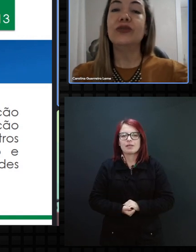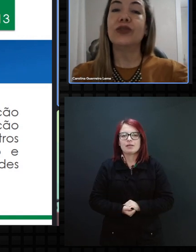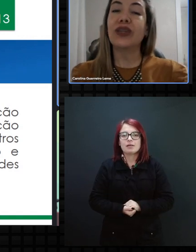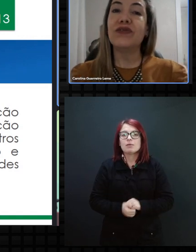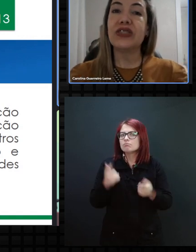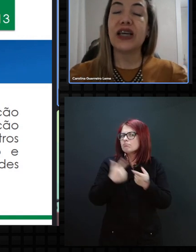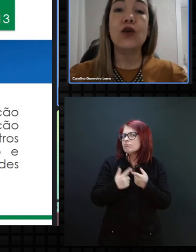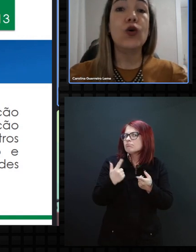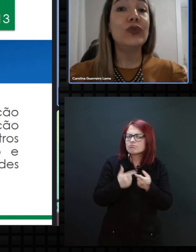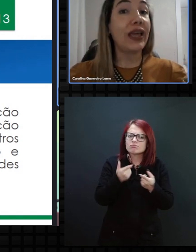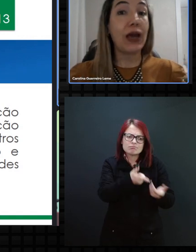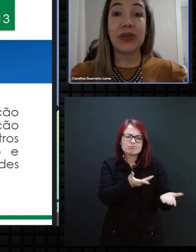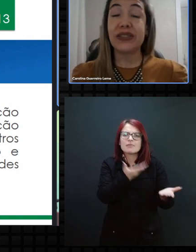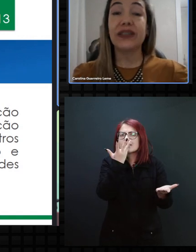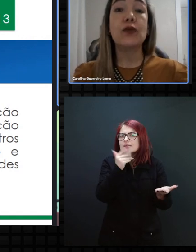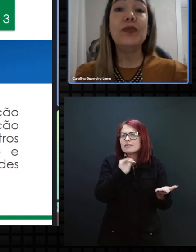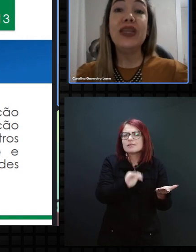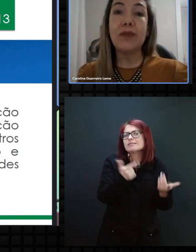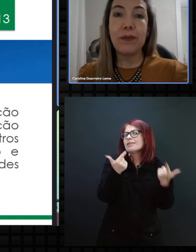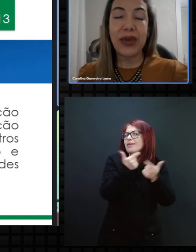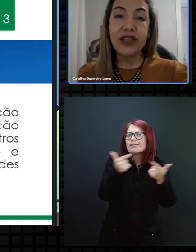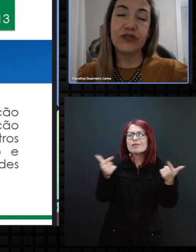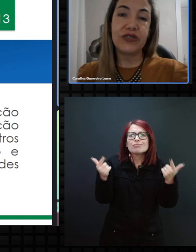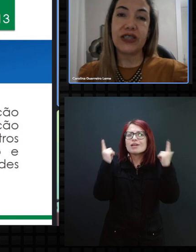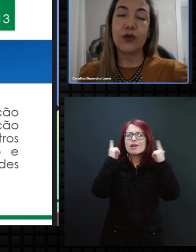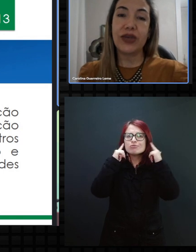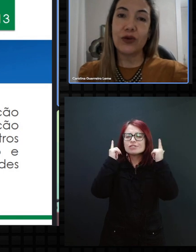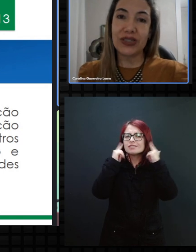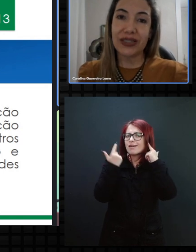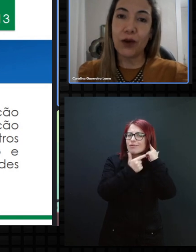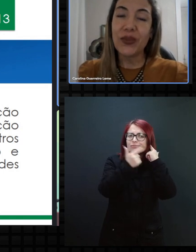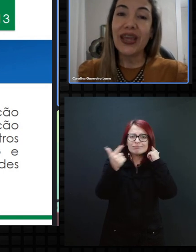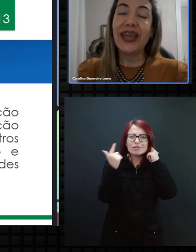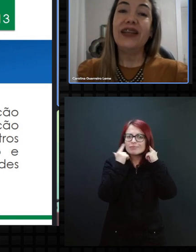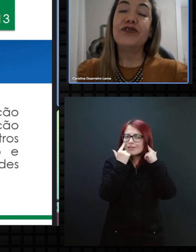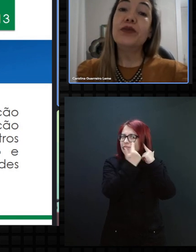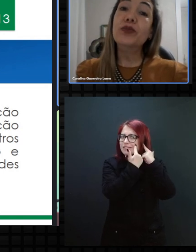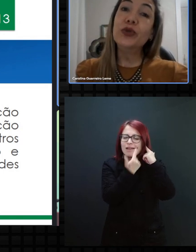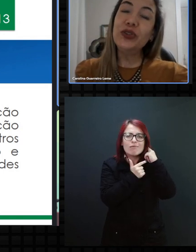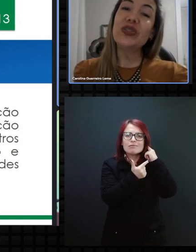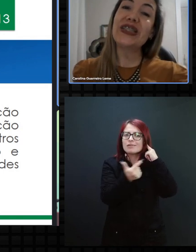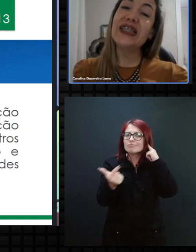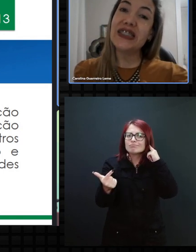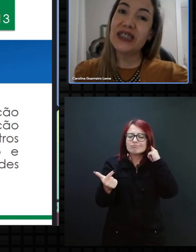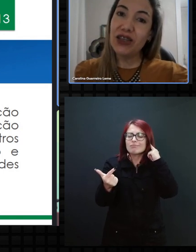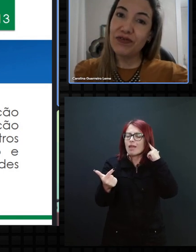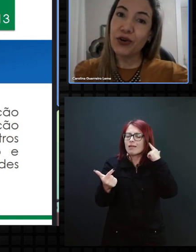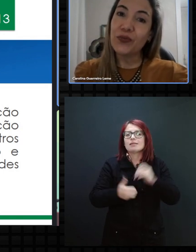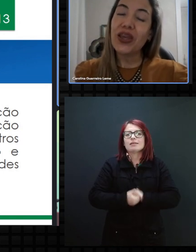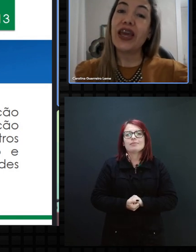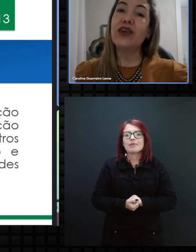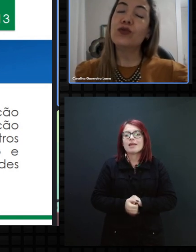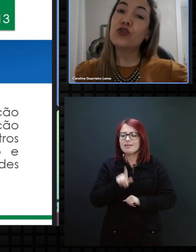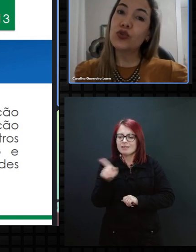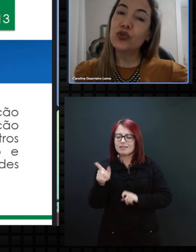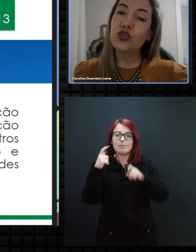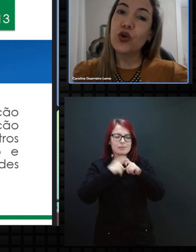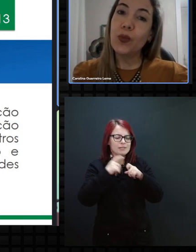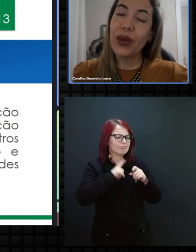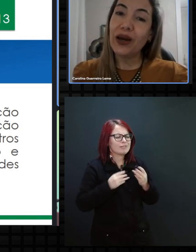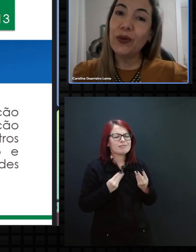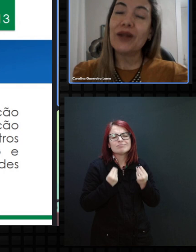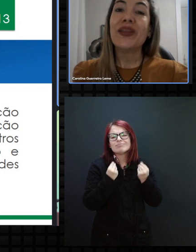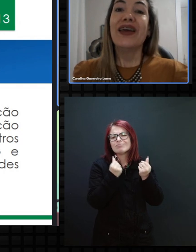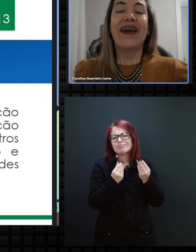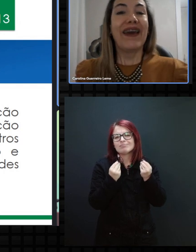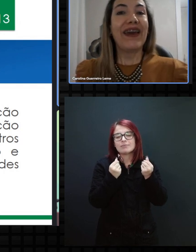audição, não têm visão ou apresentam minimamente visão e audição. Ele foi muito sensível, em um surdo